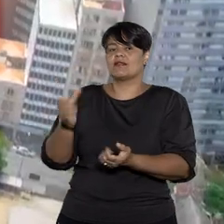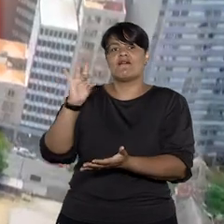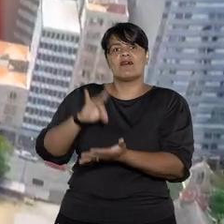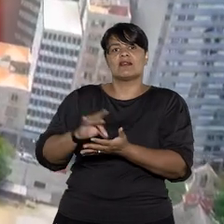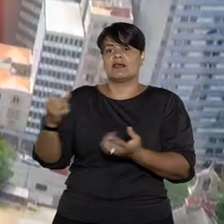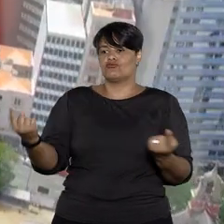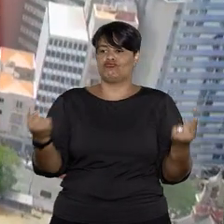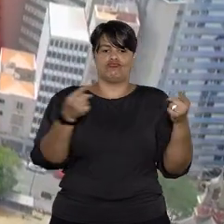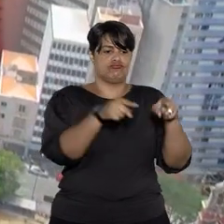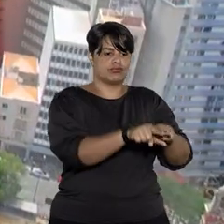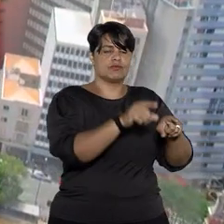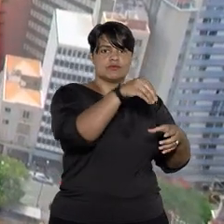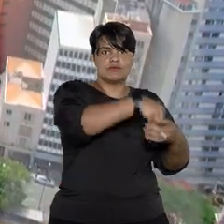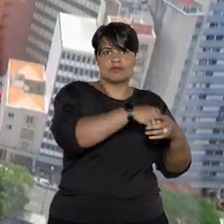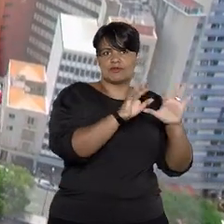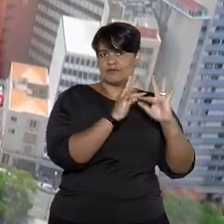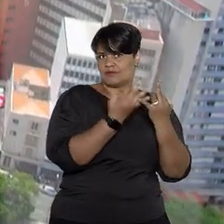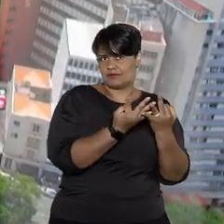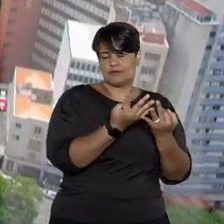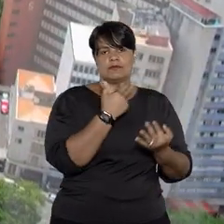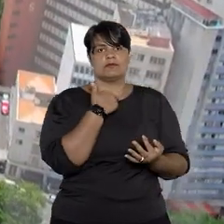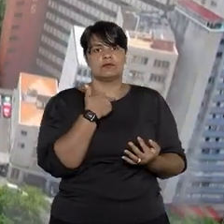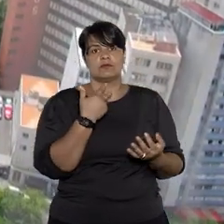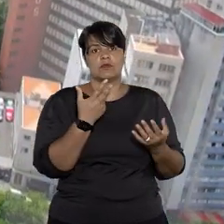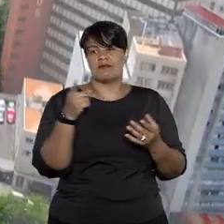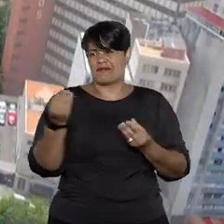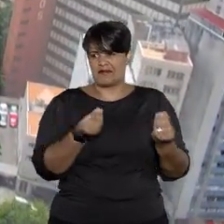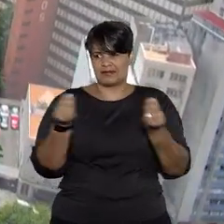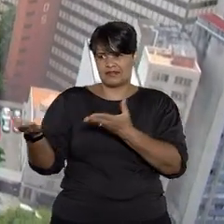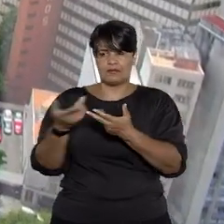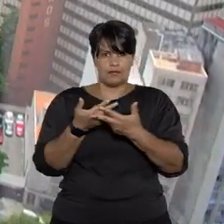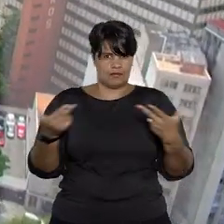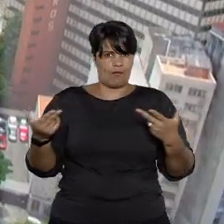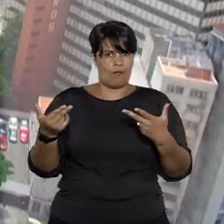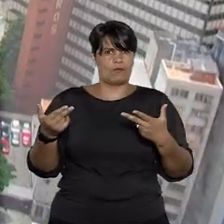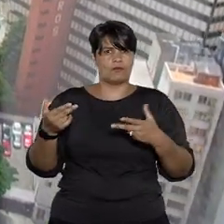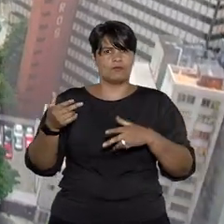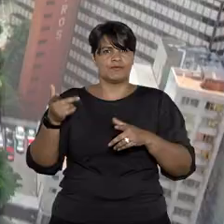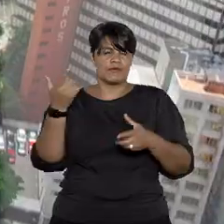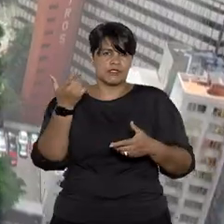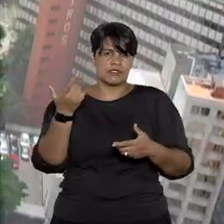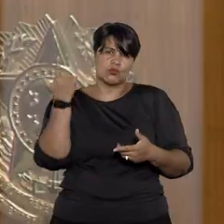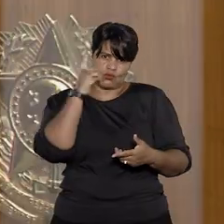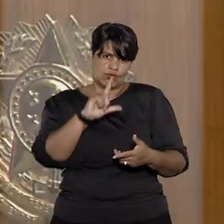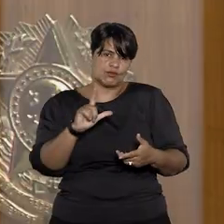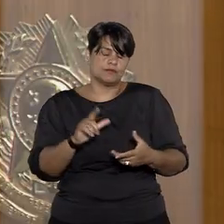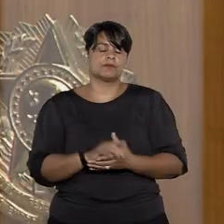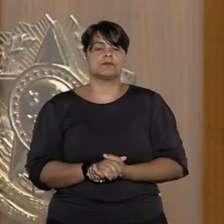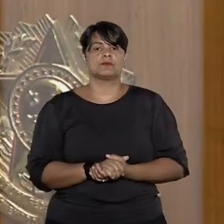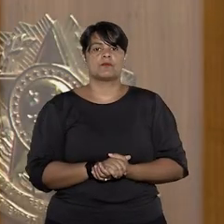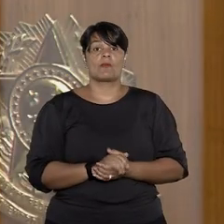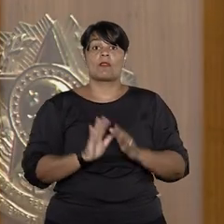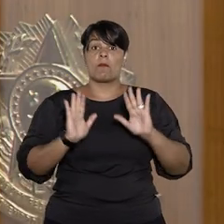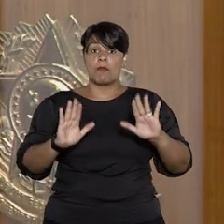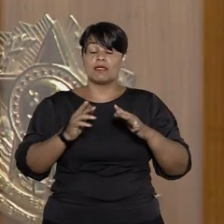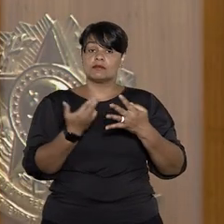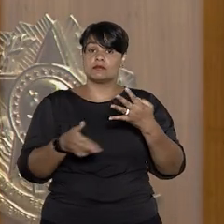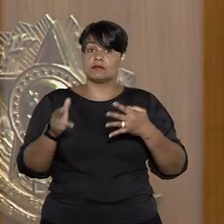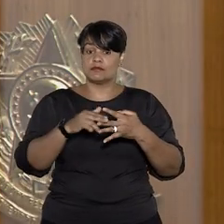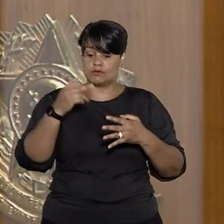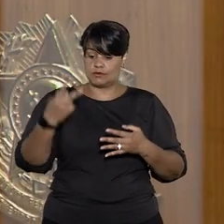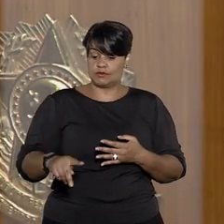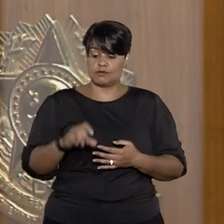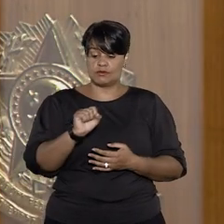colateral socioafetivo unicamente para atribuir direitos sucessórios aos irmãos. No recurso ao STJ, foi